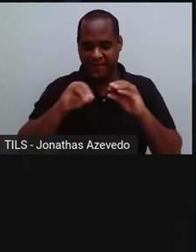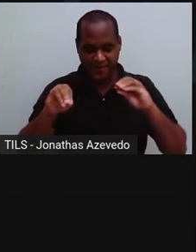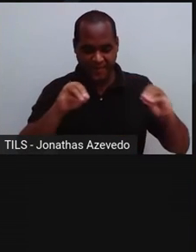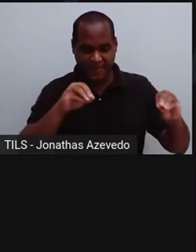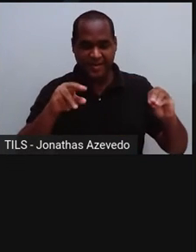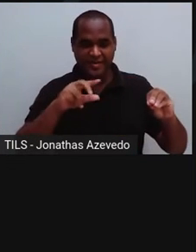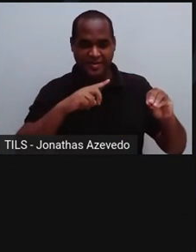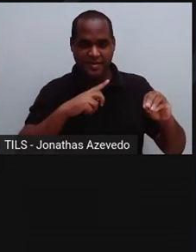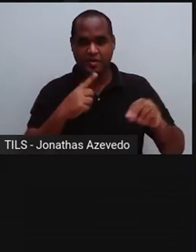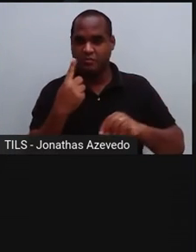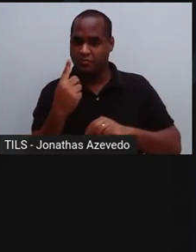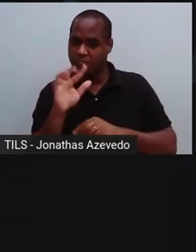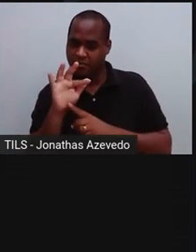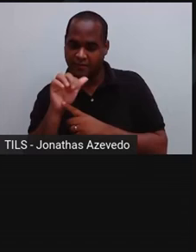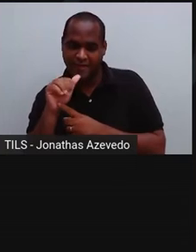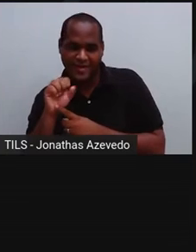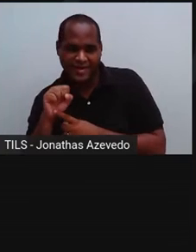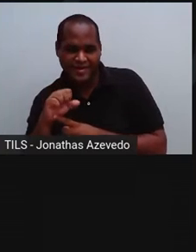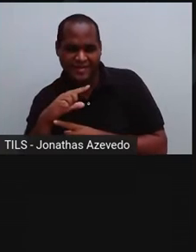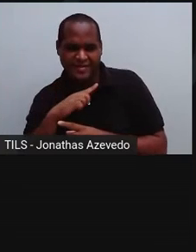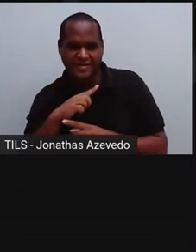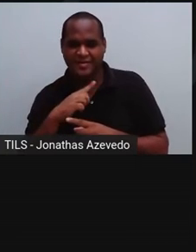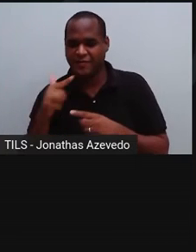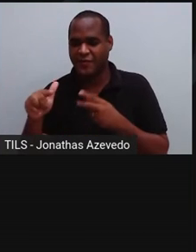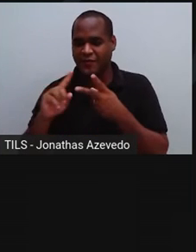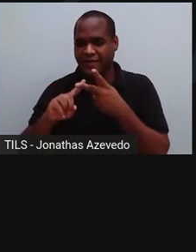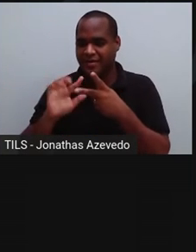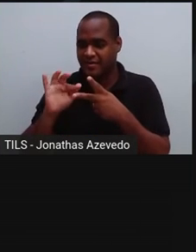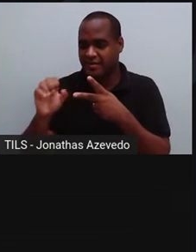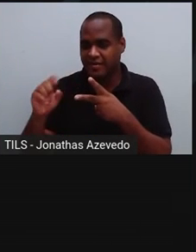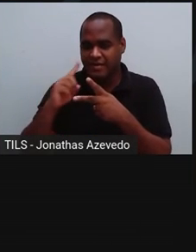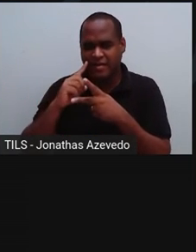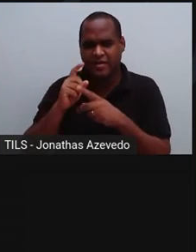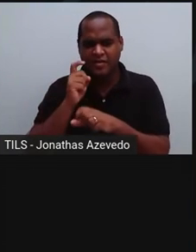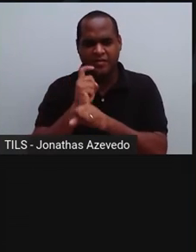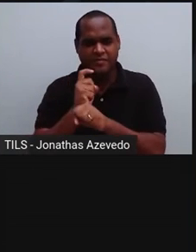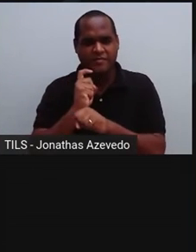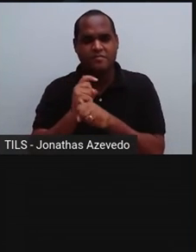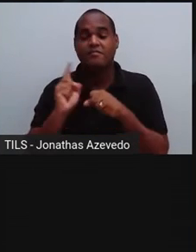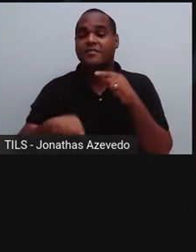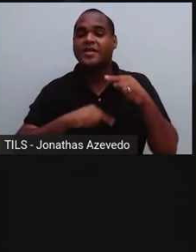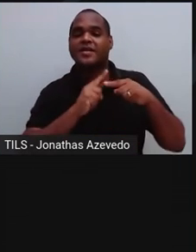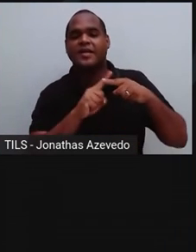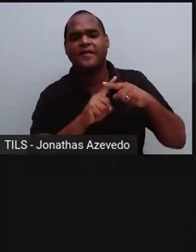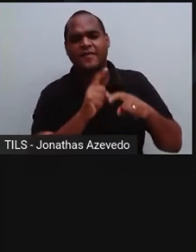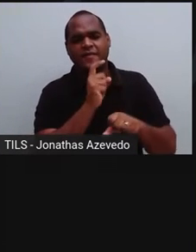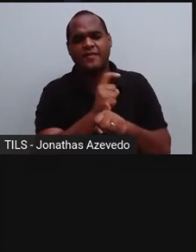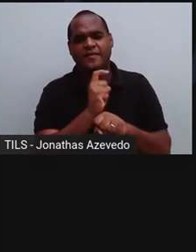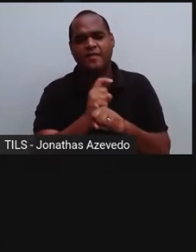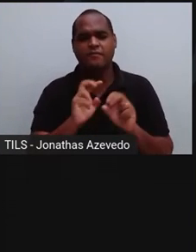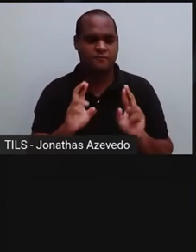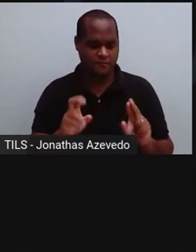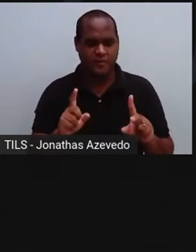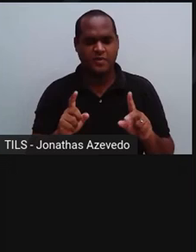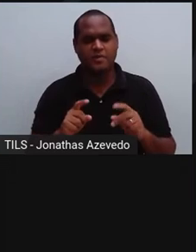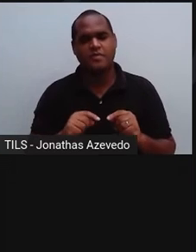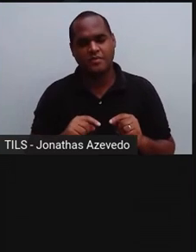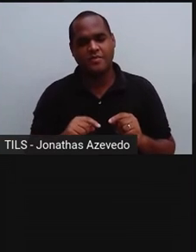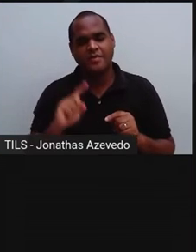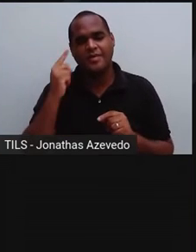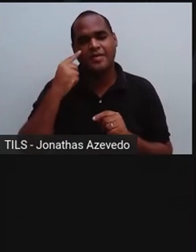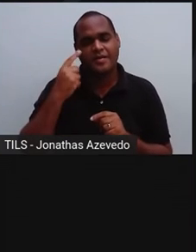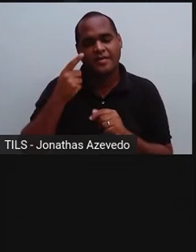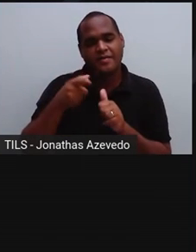menos uma fase líquida e uma fase sólida. E a fase sólida é a de interesse. O sal de cozinha é